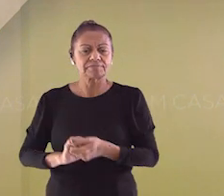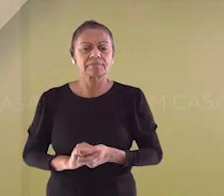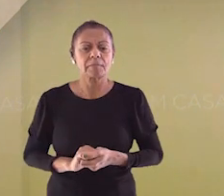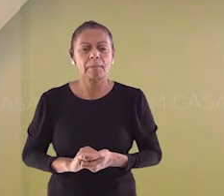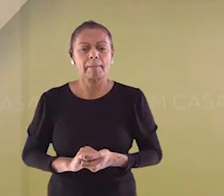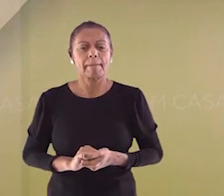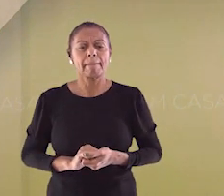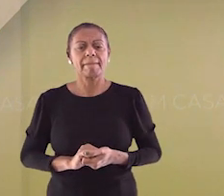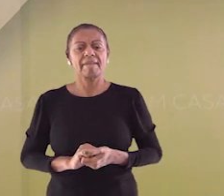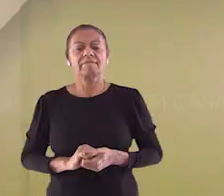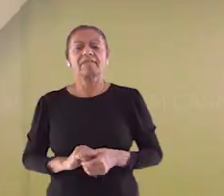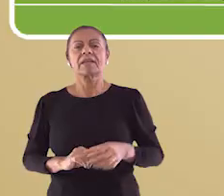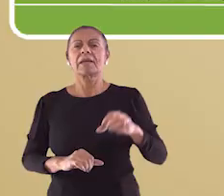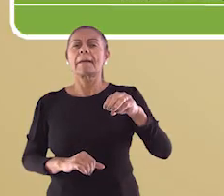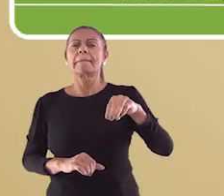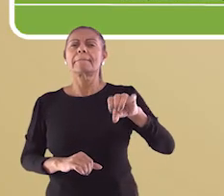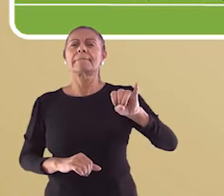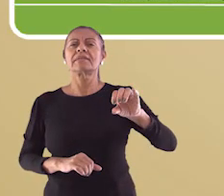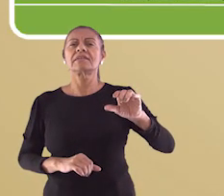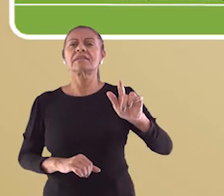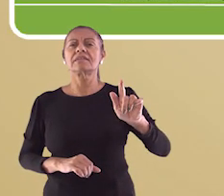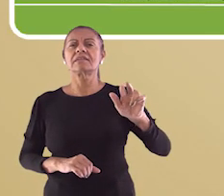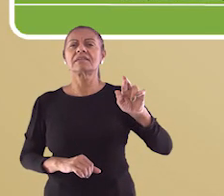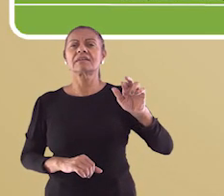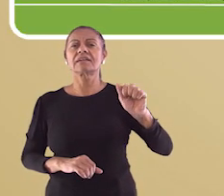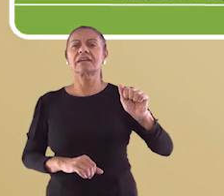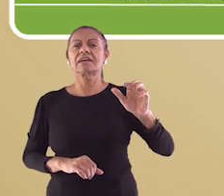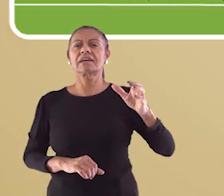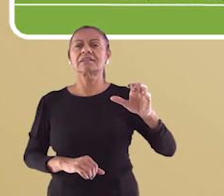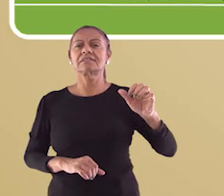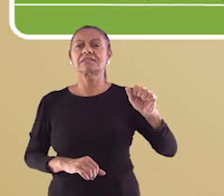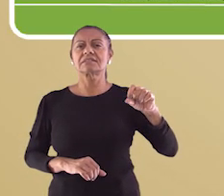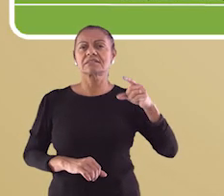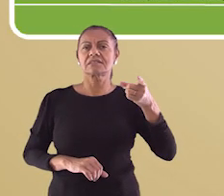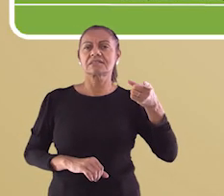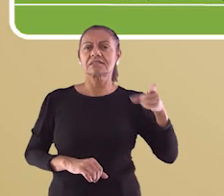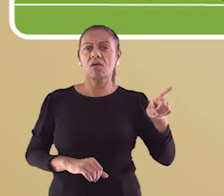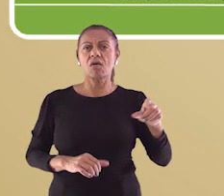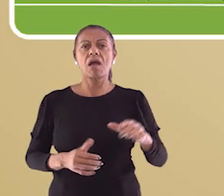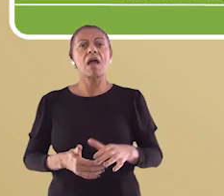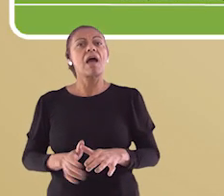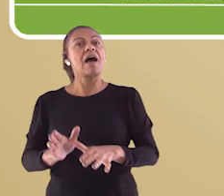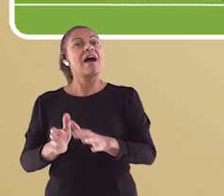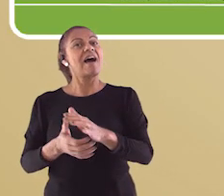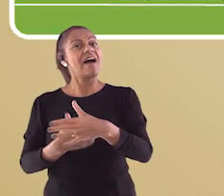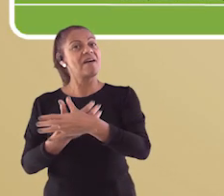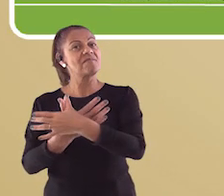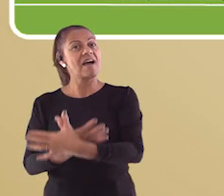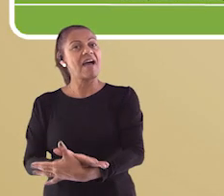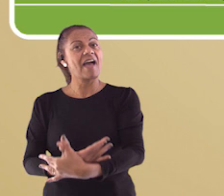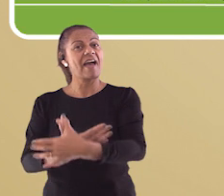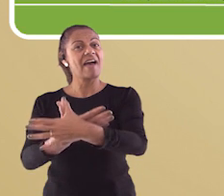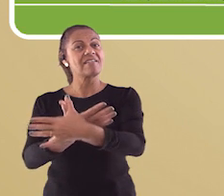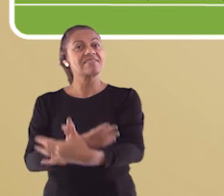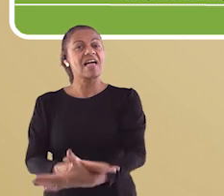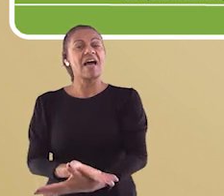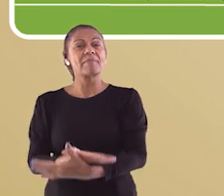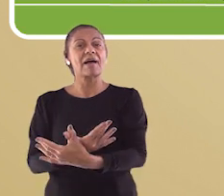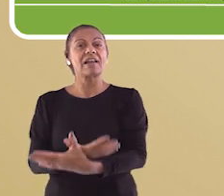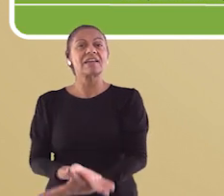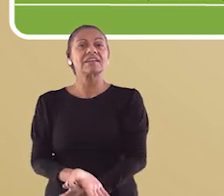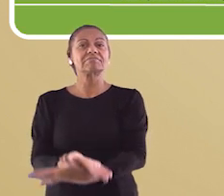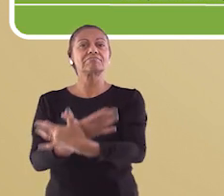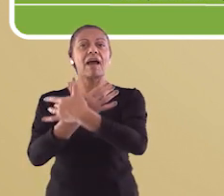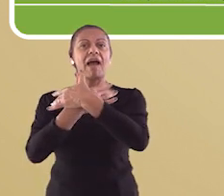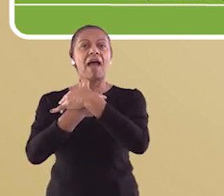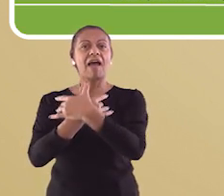ocorrem no Pantanal. Falando em migração, você sabia que a baleia jubarte é o animal que mais migra